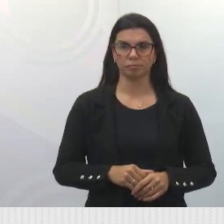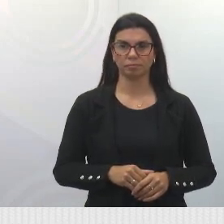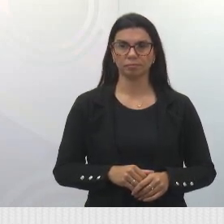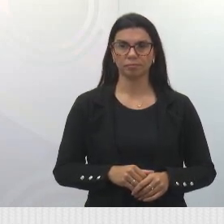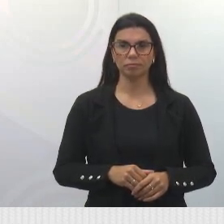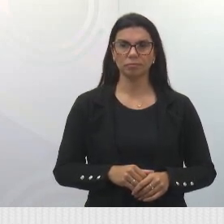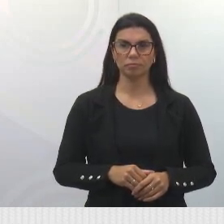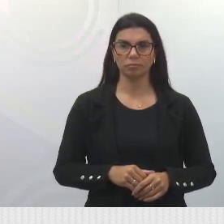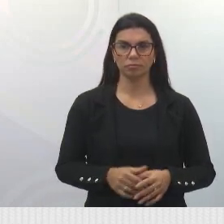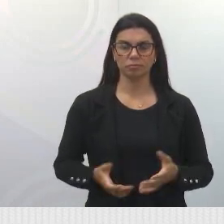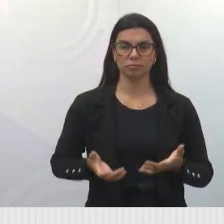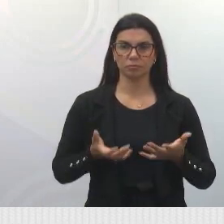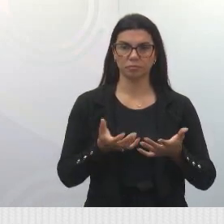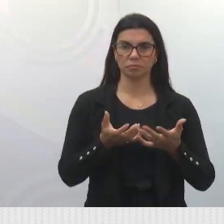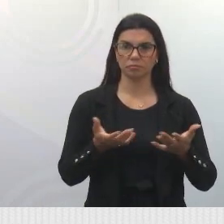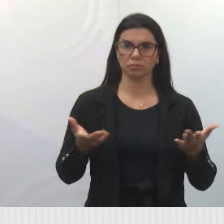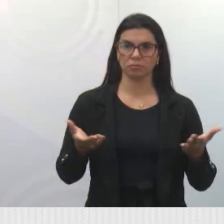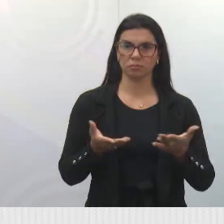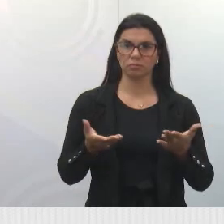Bom, eu quero aqui